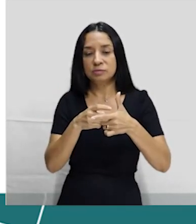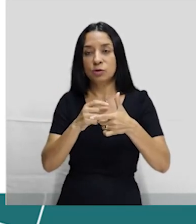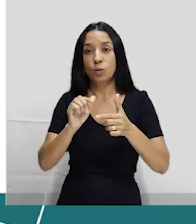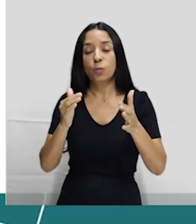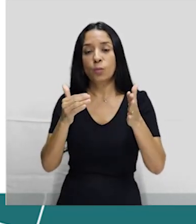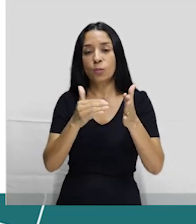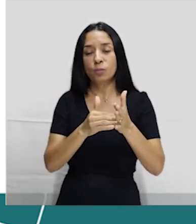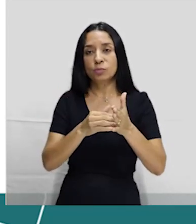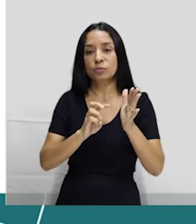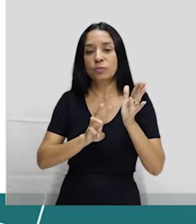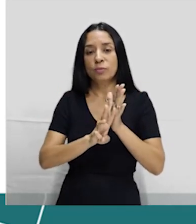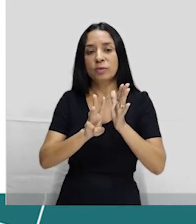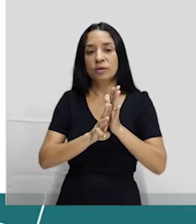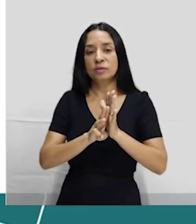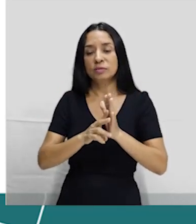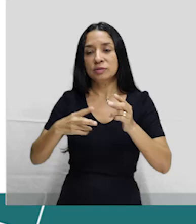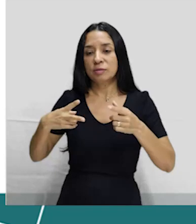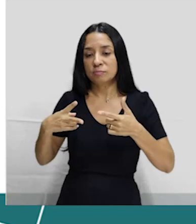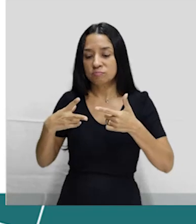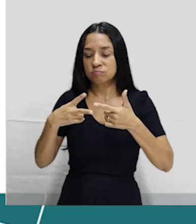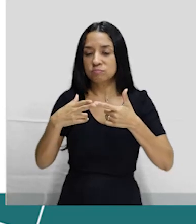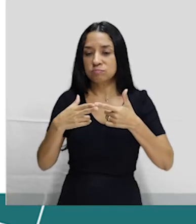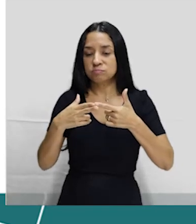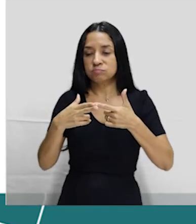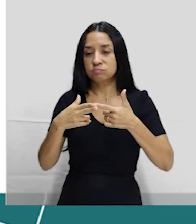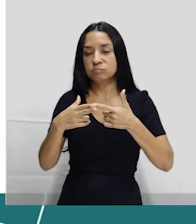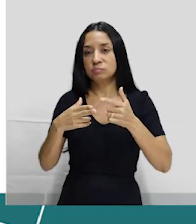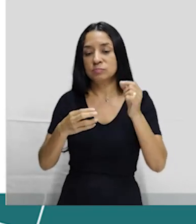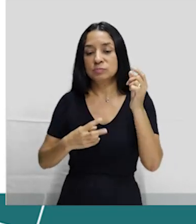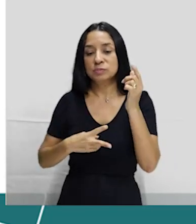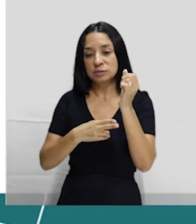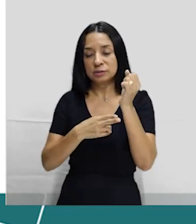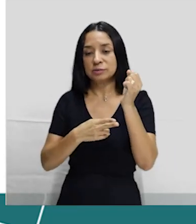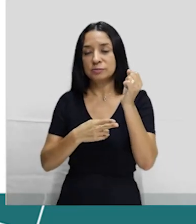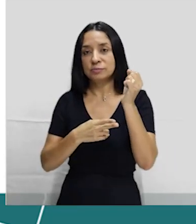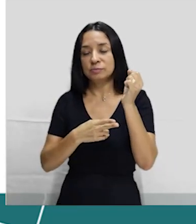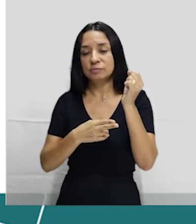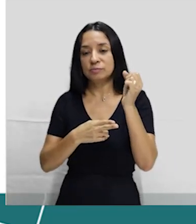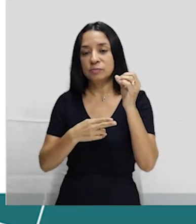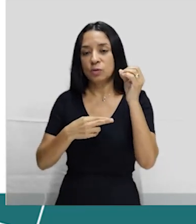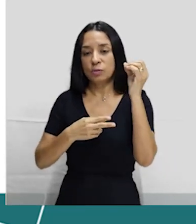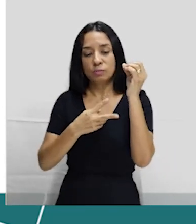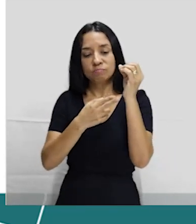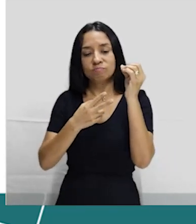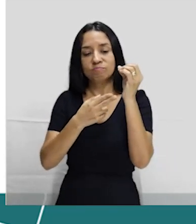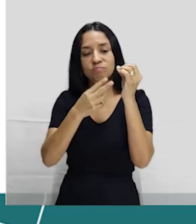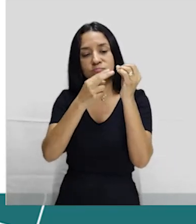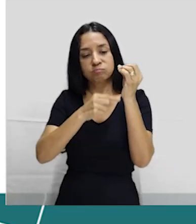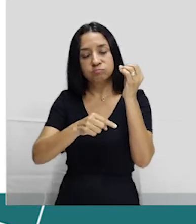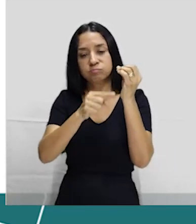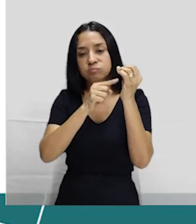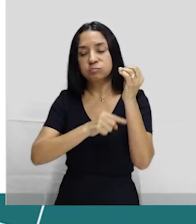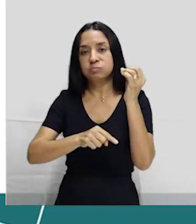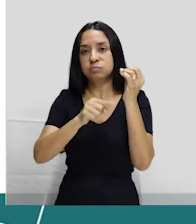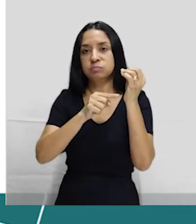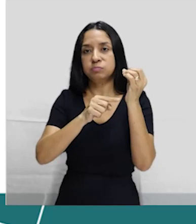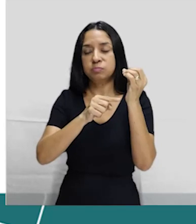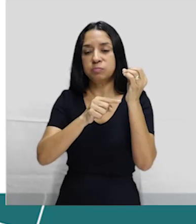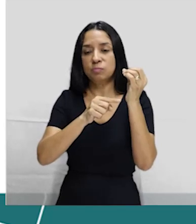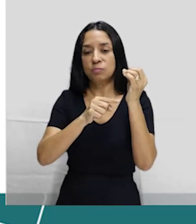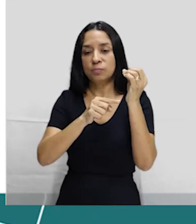tubária, tá? Onde o médico, ele corta, ele vai cortar esse canal aqui, esses dois canais que são